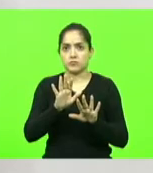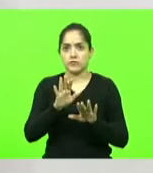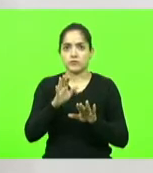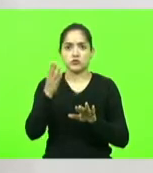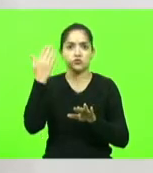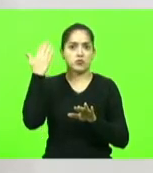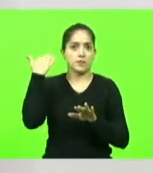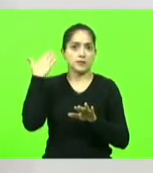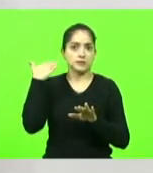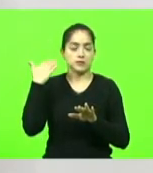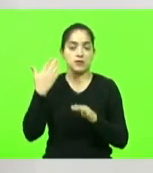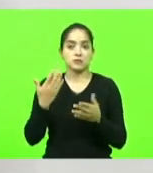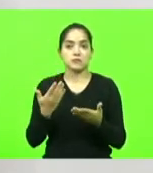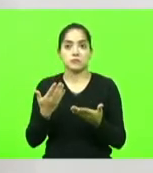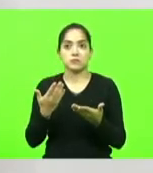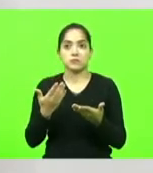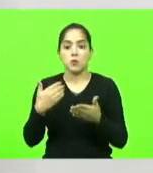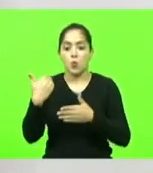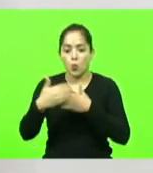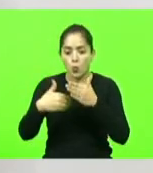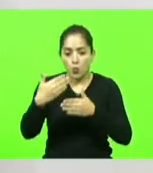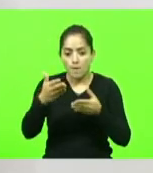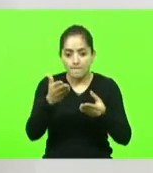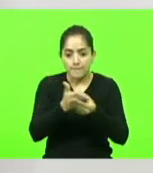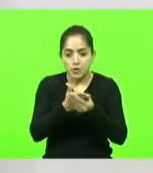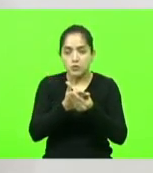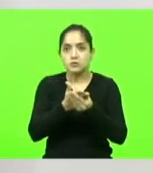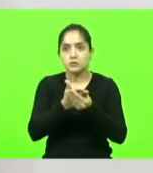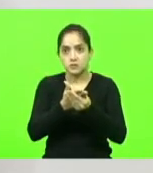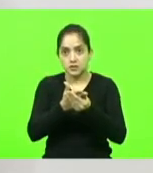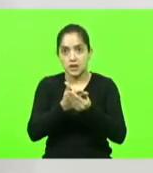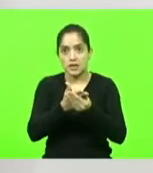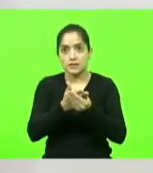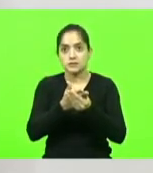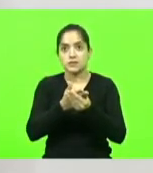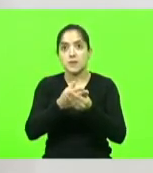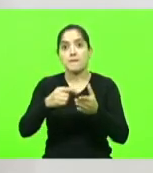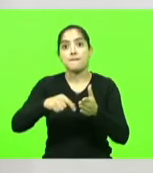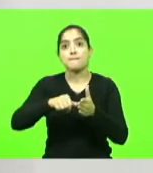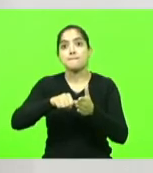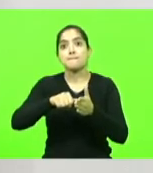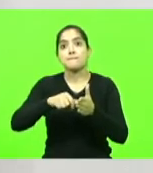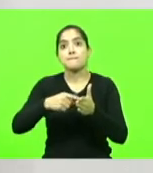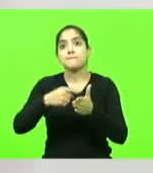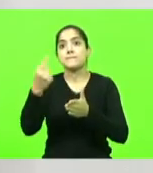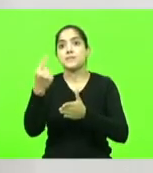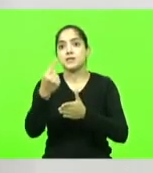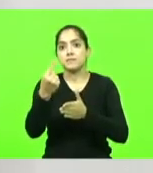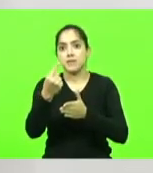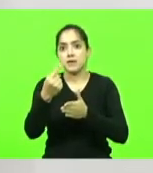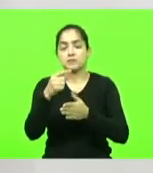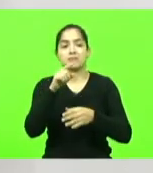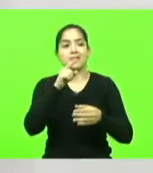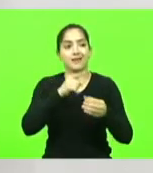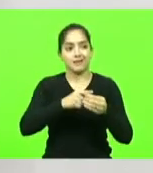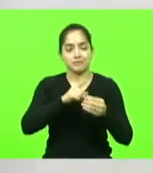e portanto todo o processo deveria decorrer na primeira instância no estado em que ele mora, que é no Rio de Janeiro.